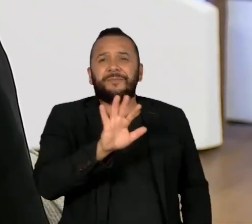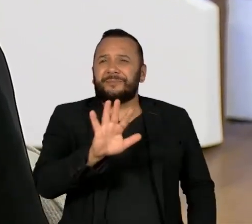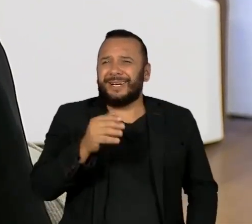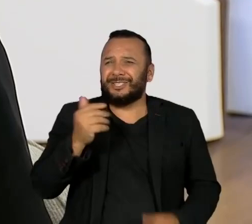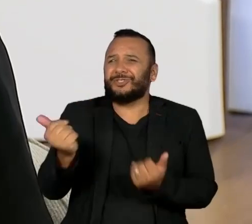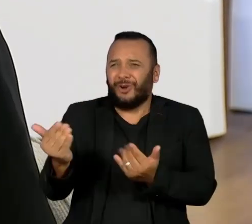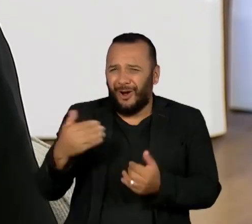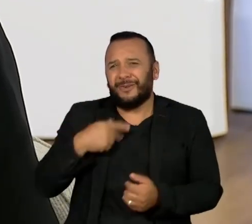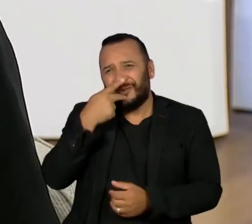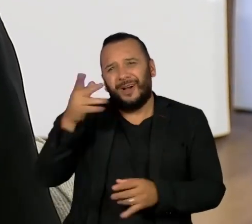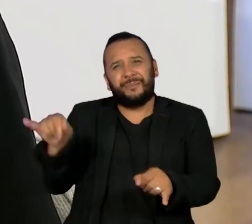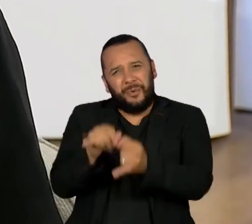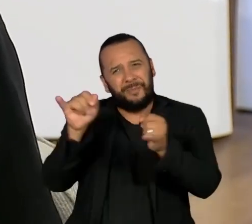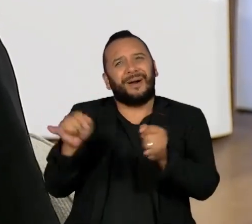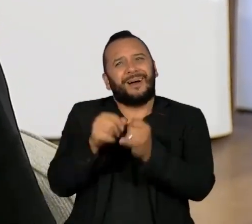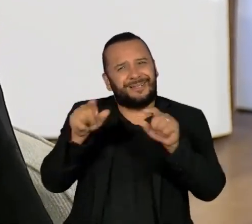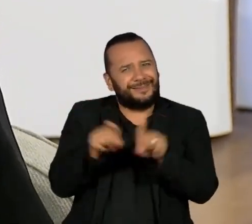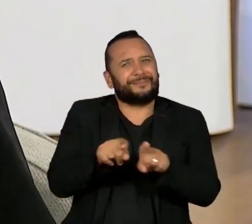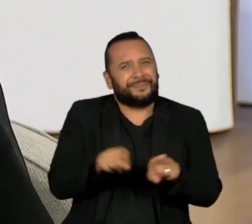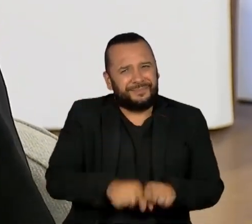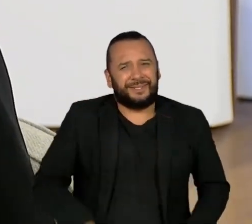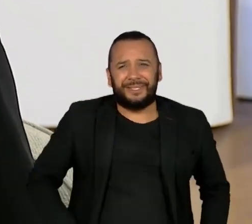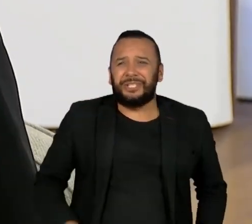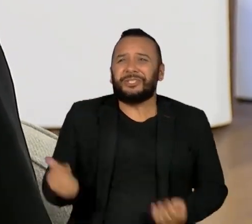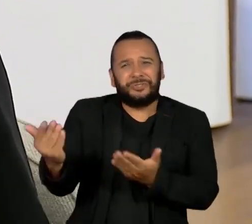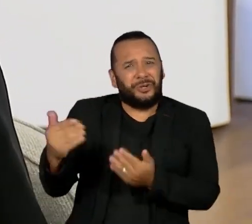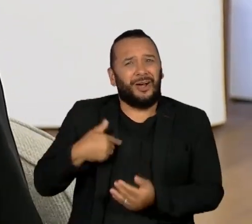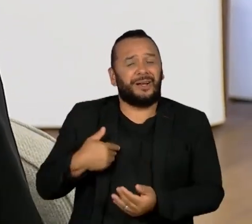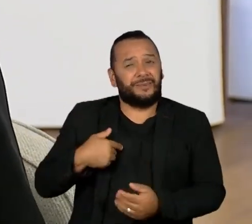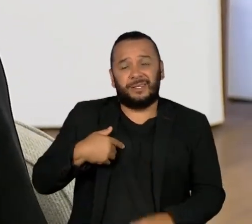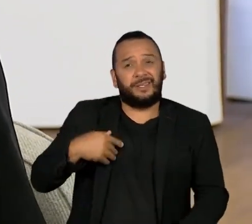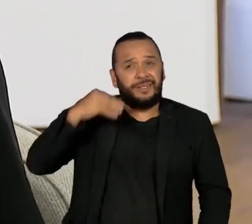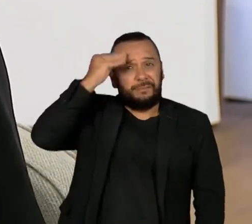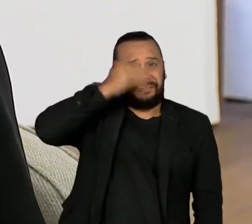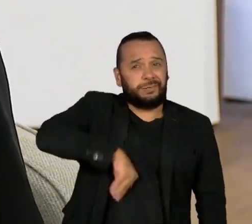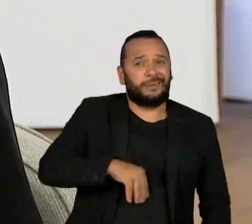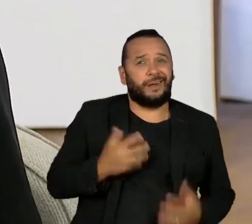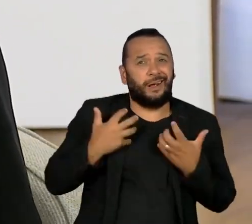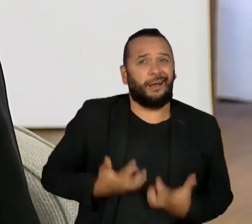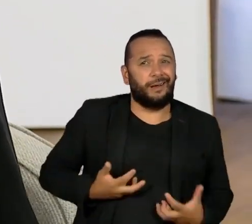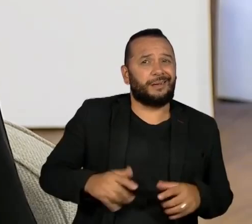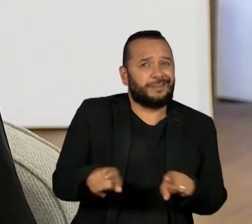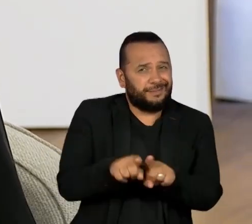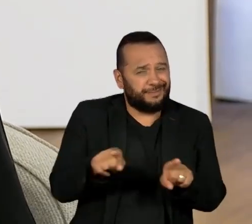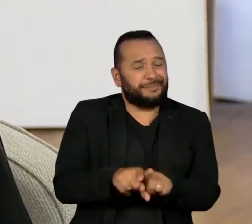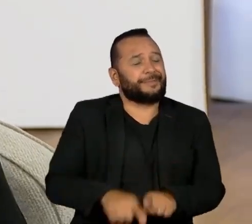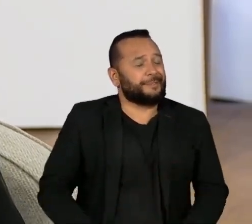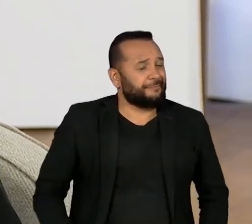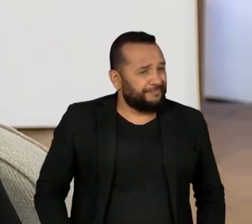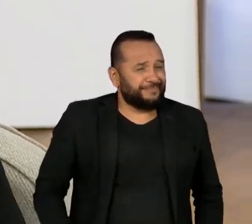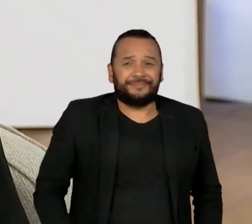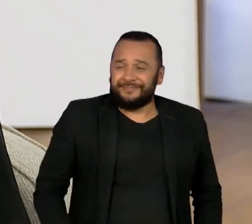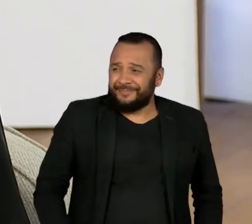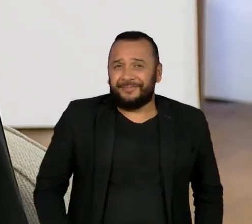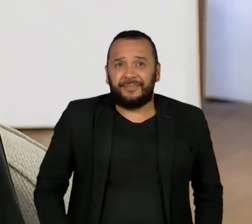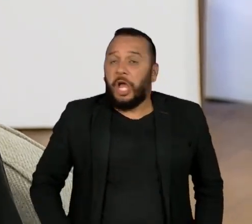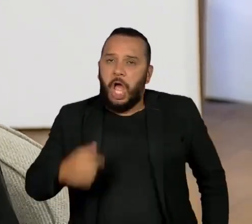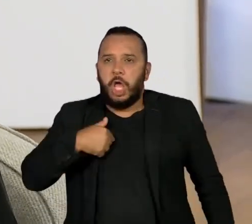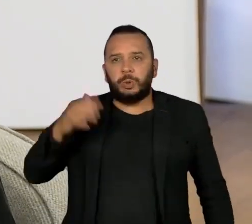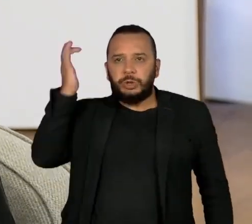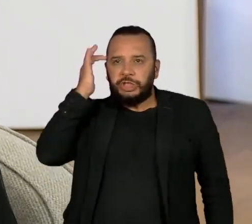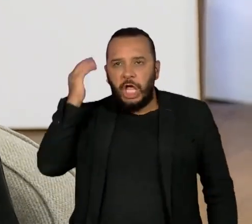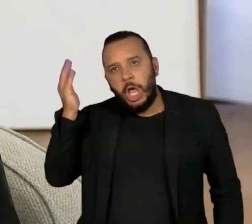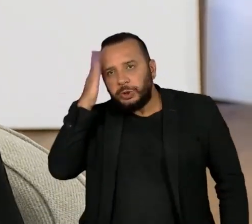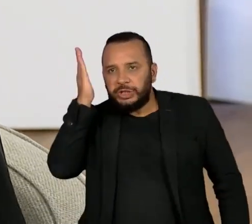bobagem, né? A juventude é muito cansativa também, é muito, assim, senhora do que acha,